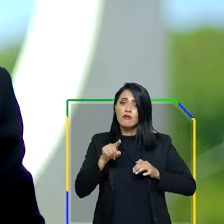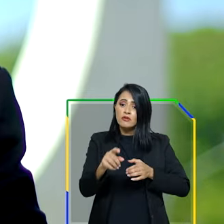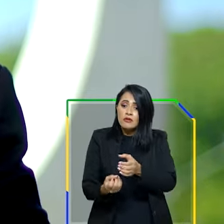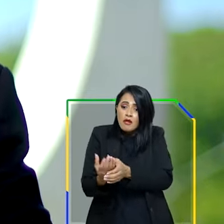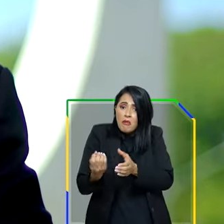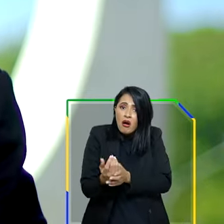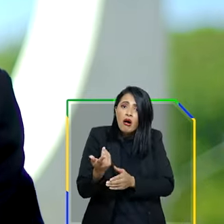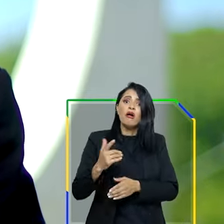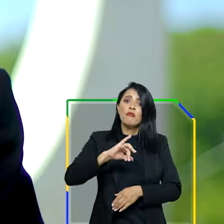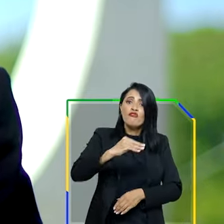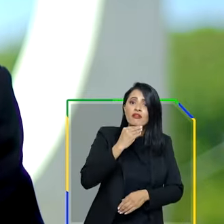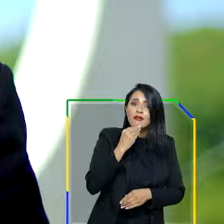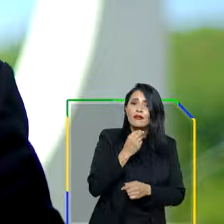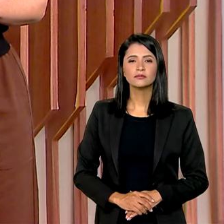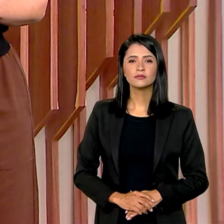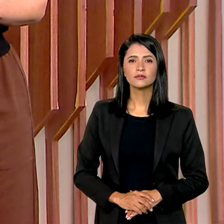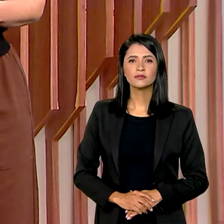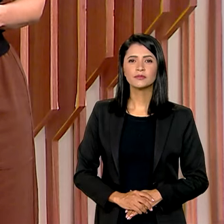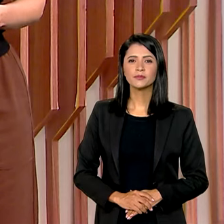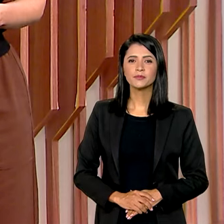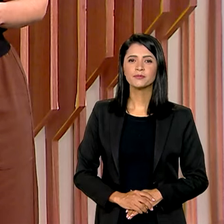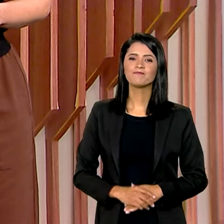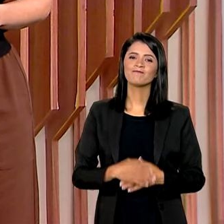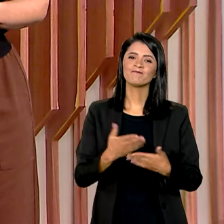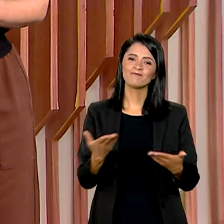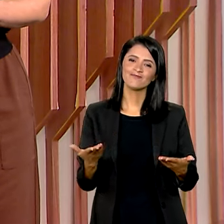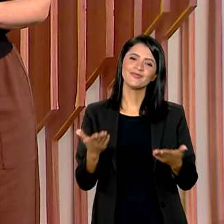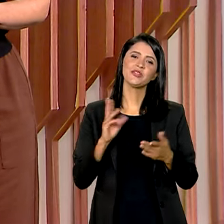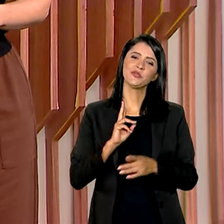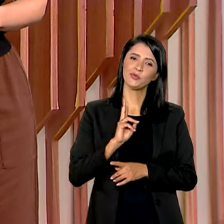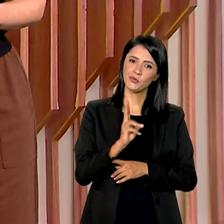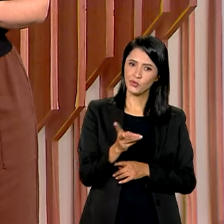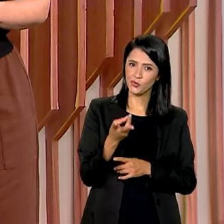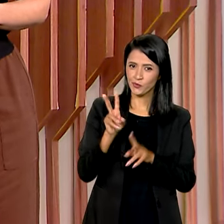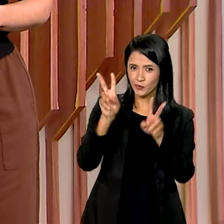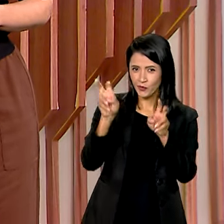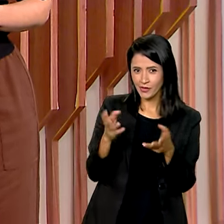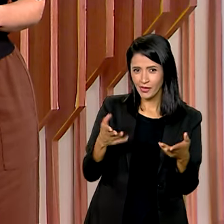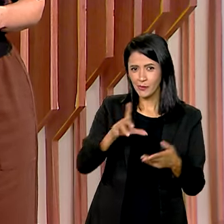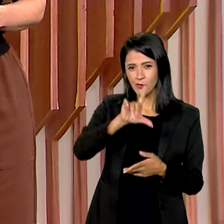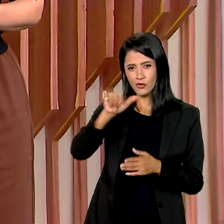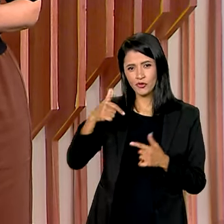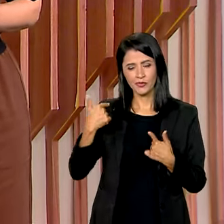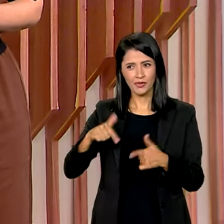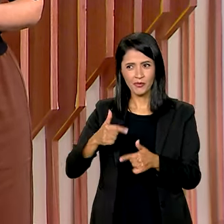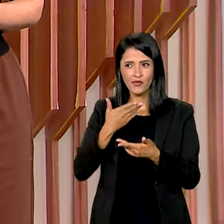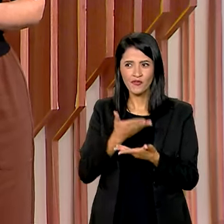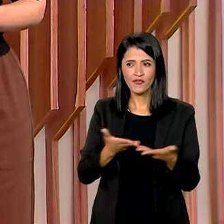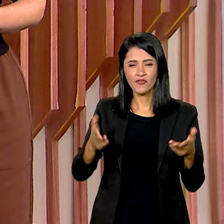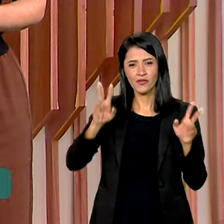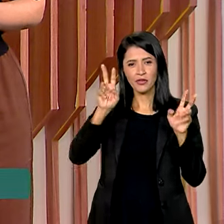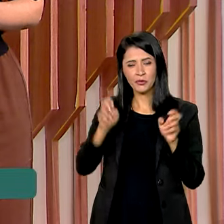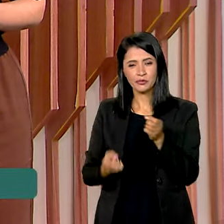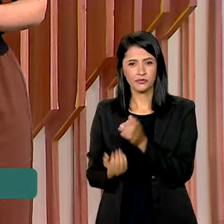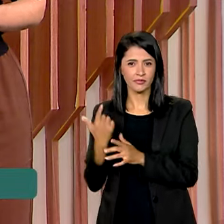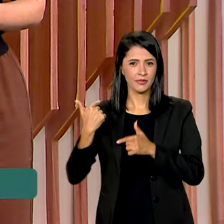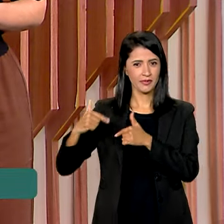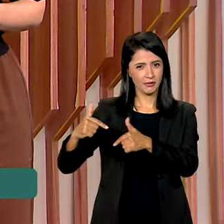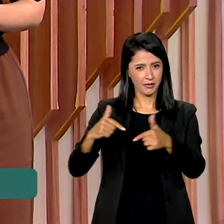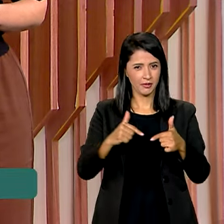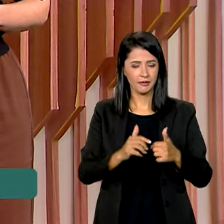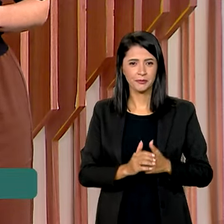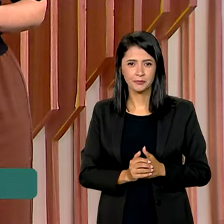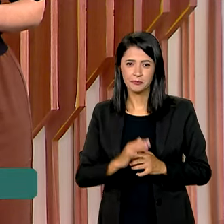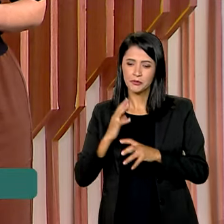justa da riqueza que produzem. E a gente segue com o tema Dia do Trabalhador e fala agora sobre a geração de empregos.